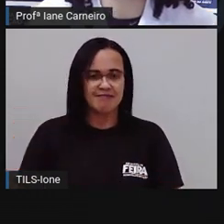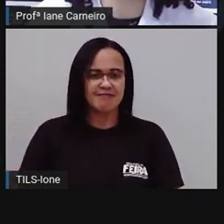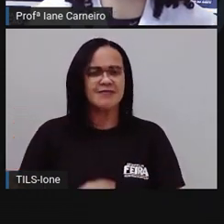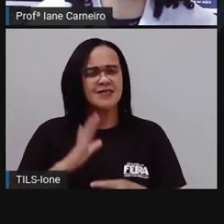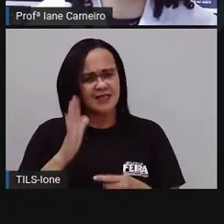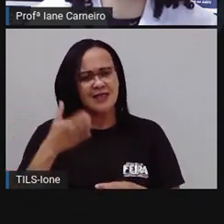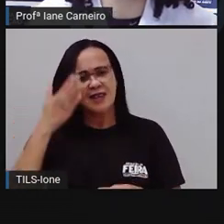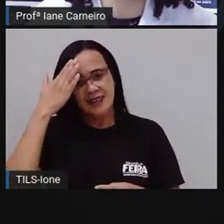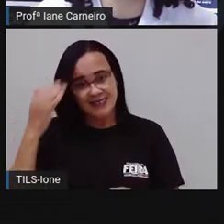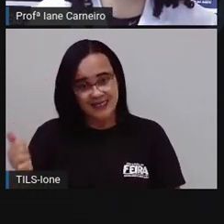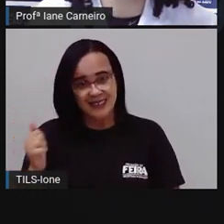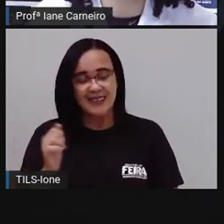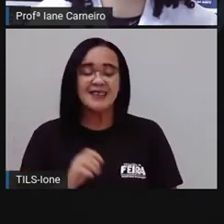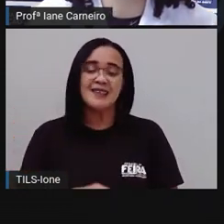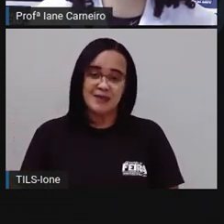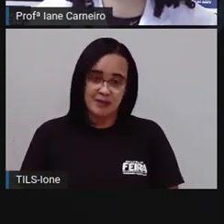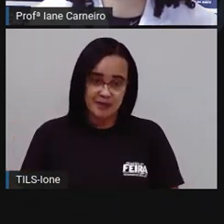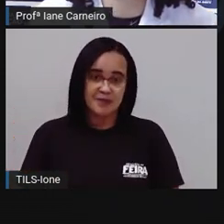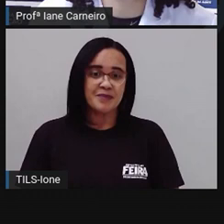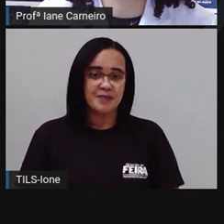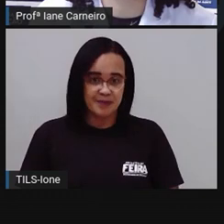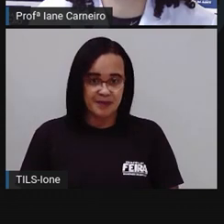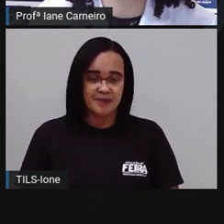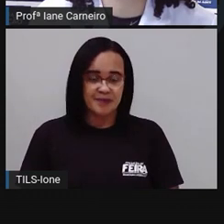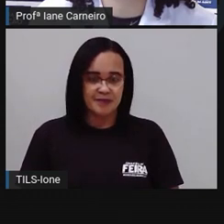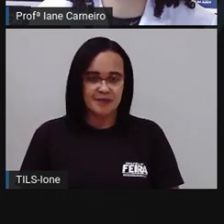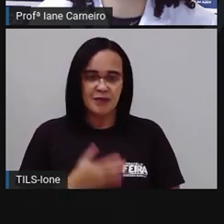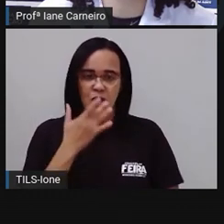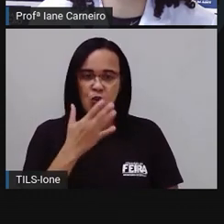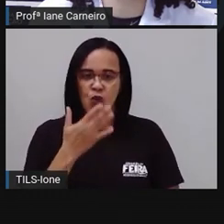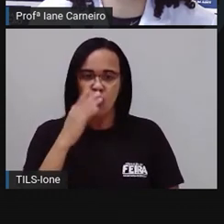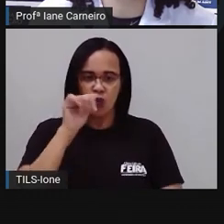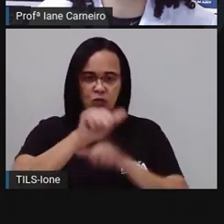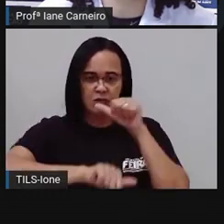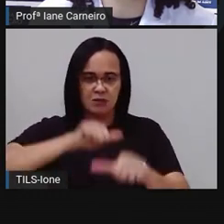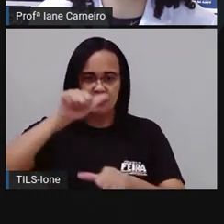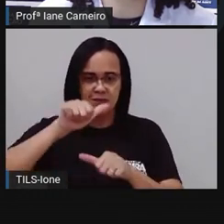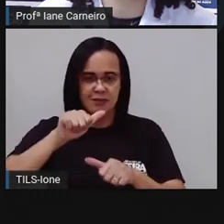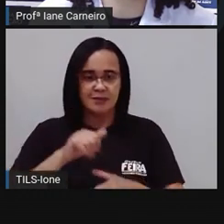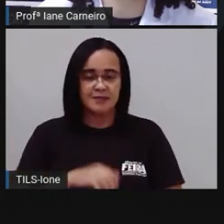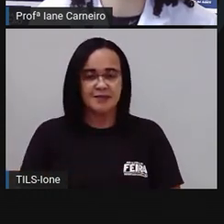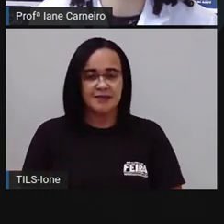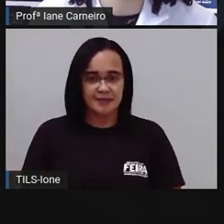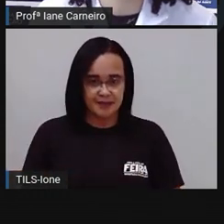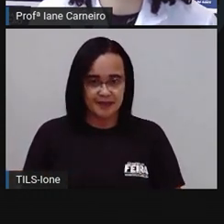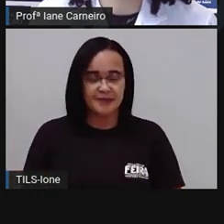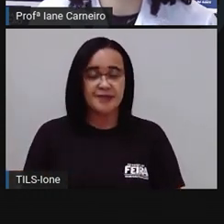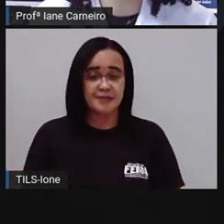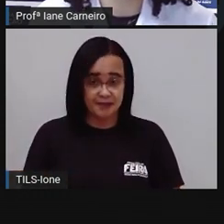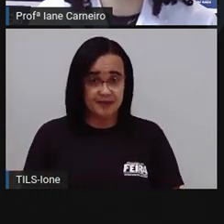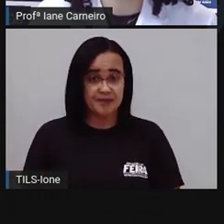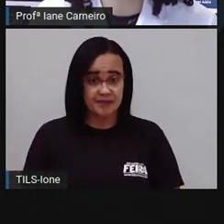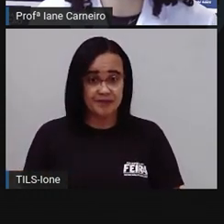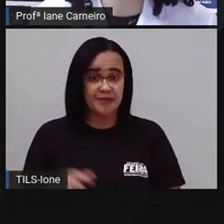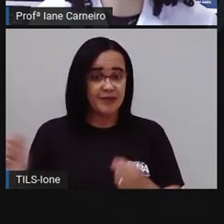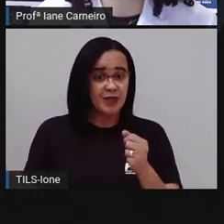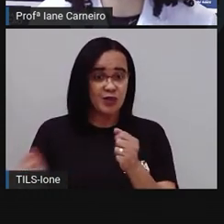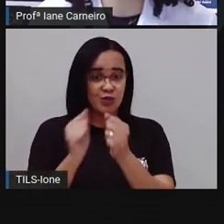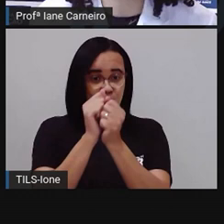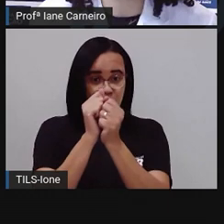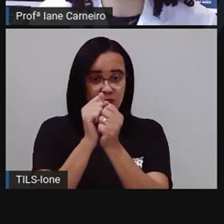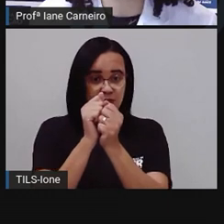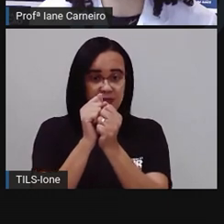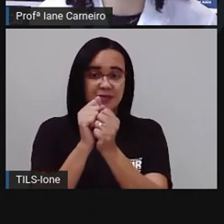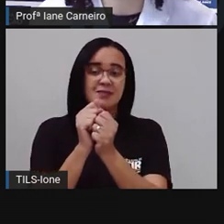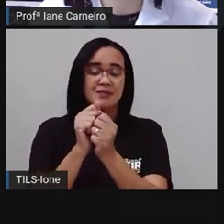que eu tenho, ó, deixa eu mudar a cor. Vou ter um litro, tá certo? Se eu juntar